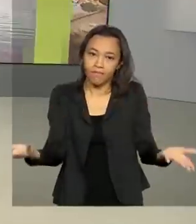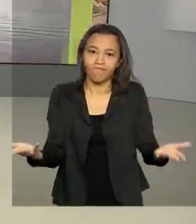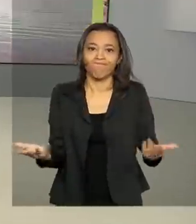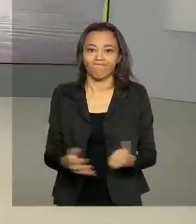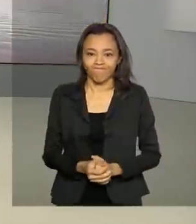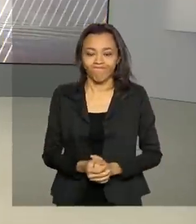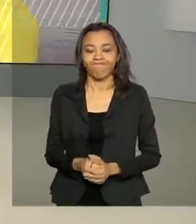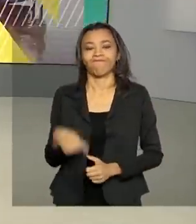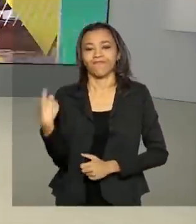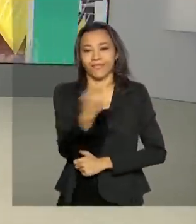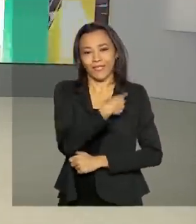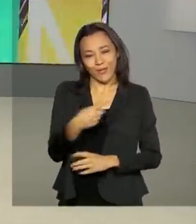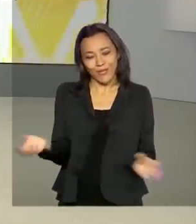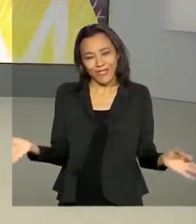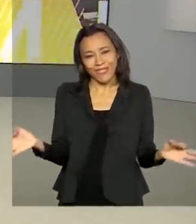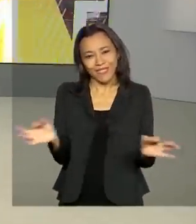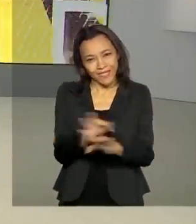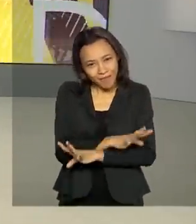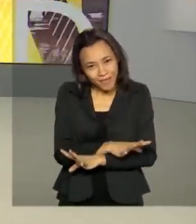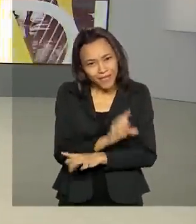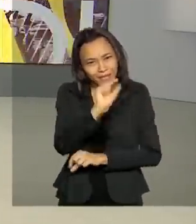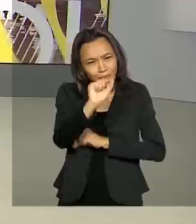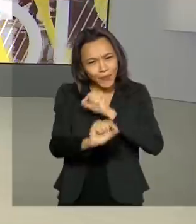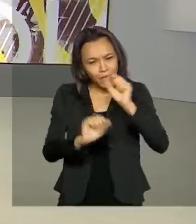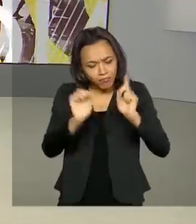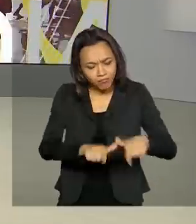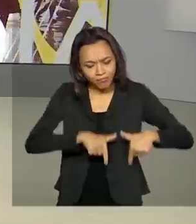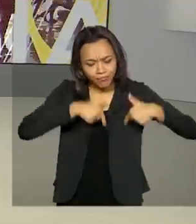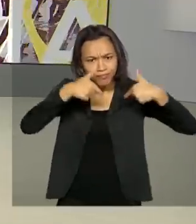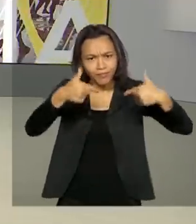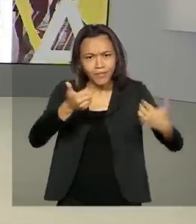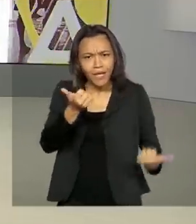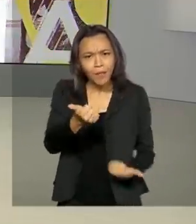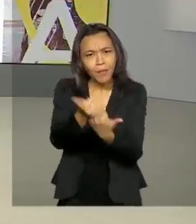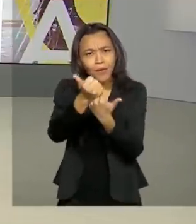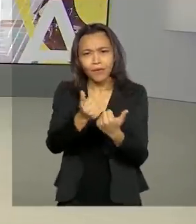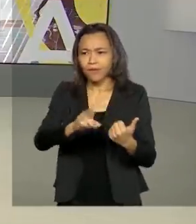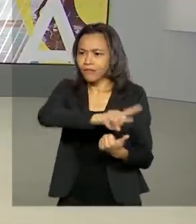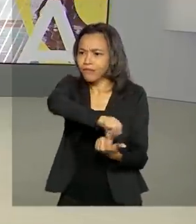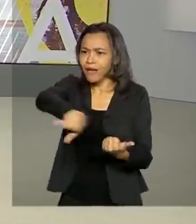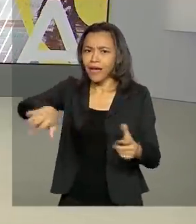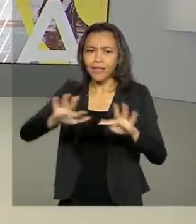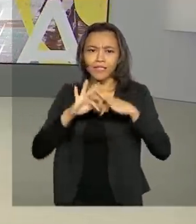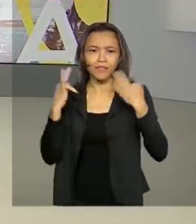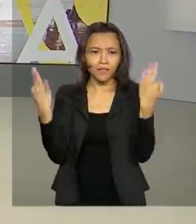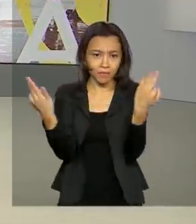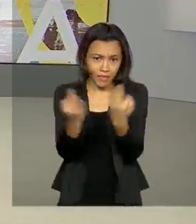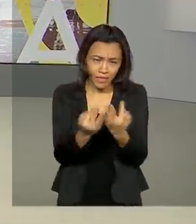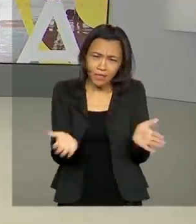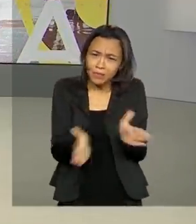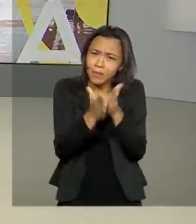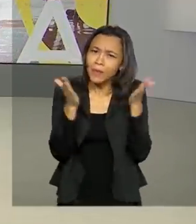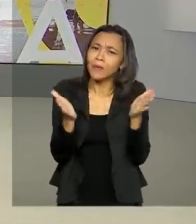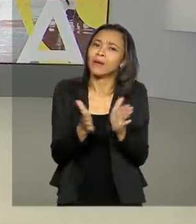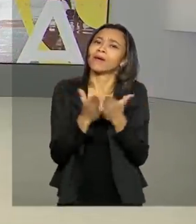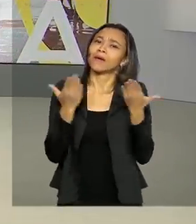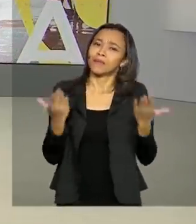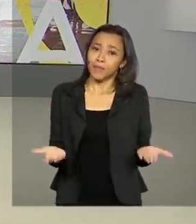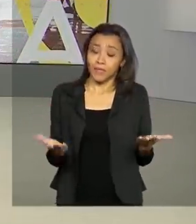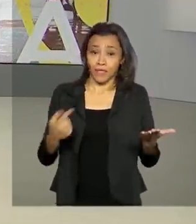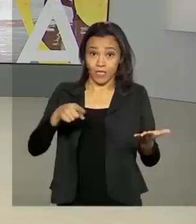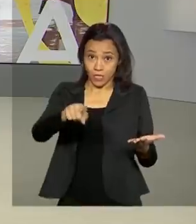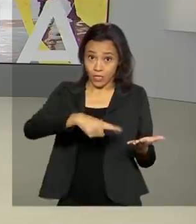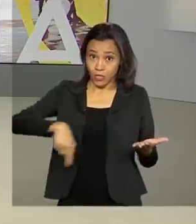E a gente termina essa edição com uma iniciativa que está ajudando muitas famílias em situação de vulnerabilidade social. O